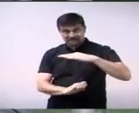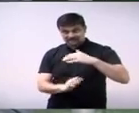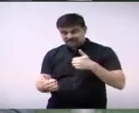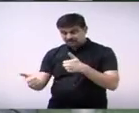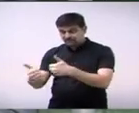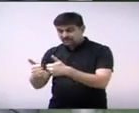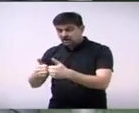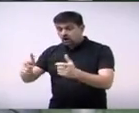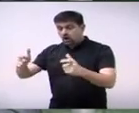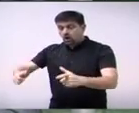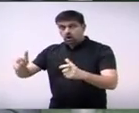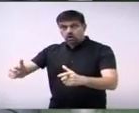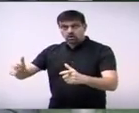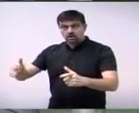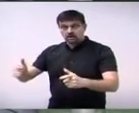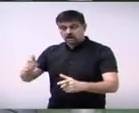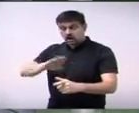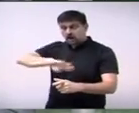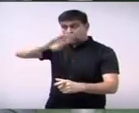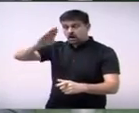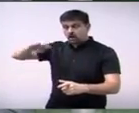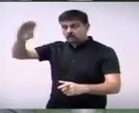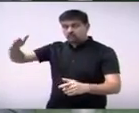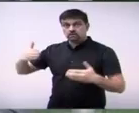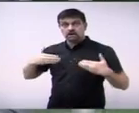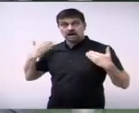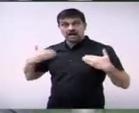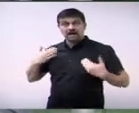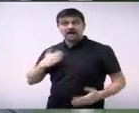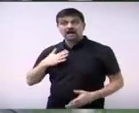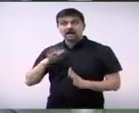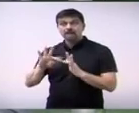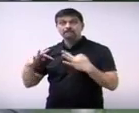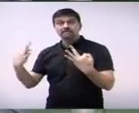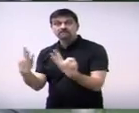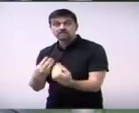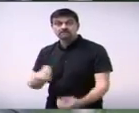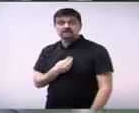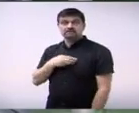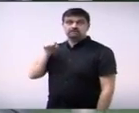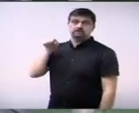Alegre, inclusive minha família mora ali, na rua Orlando dos Santos Varandas,